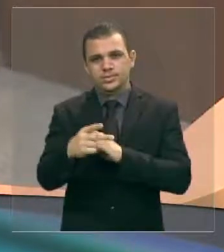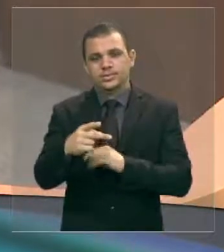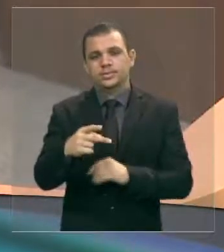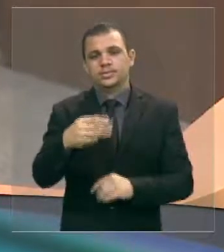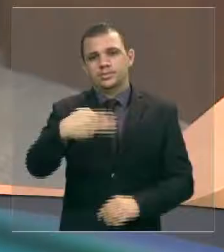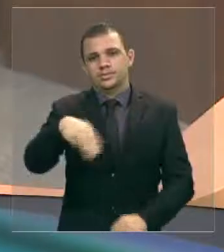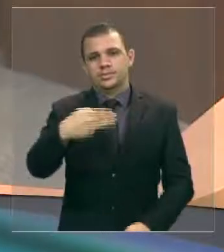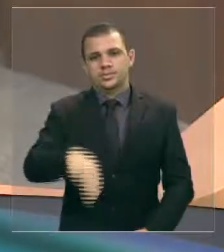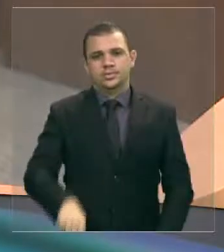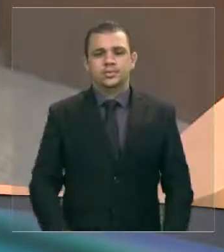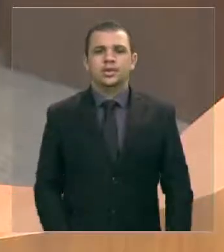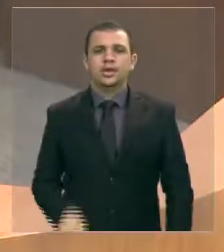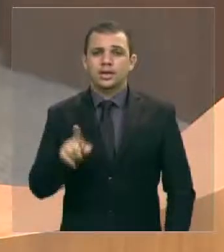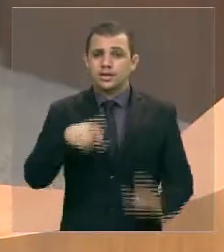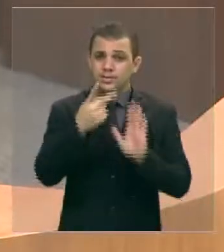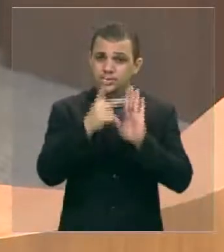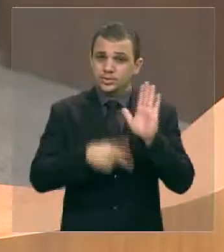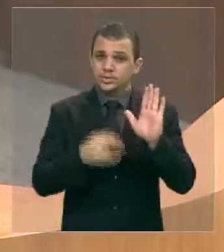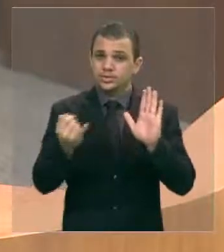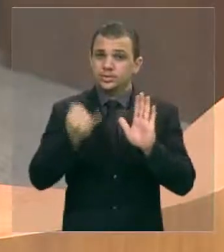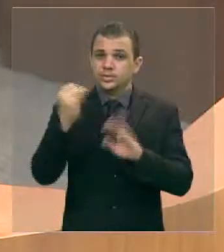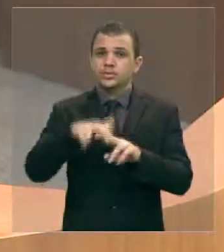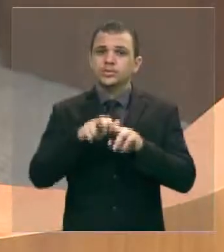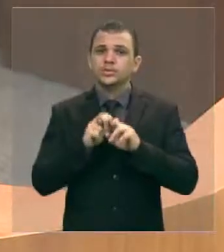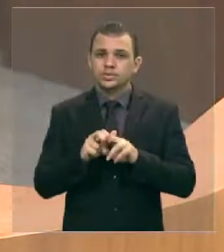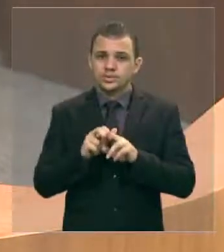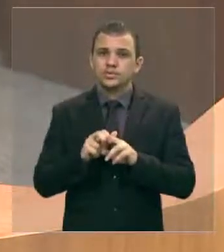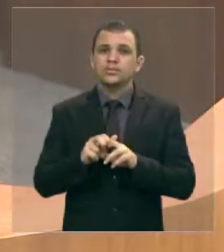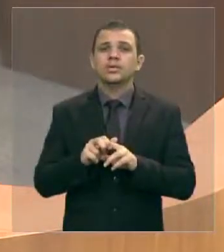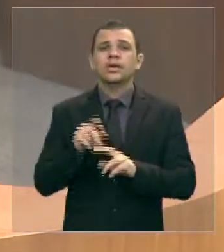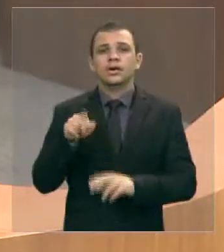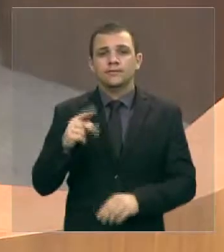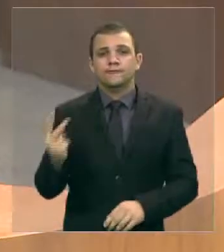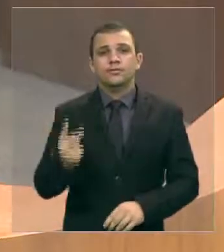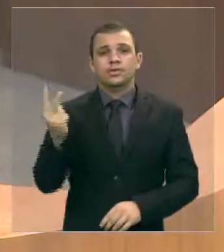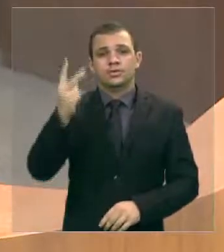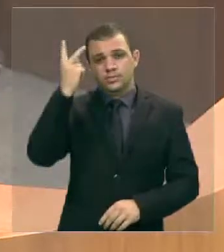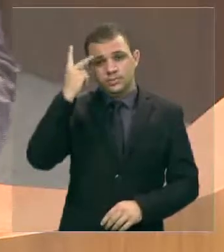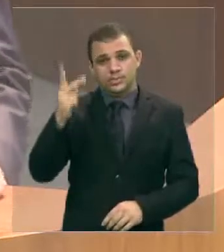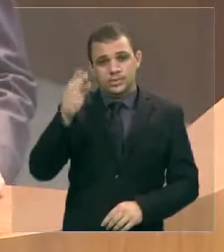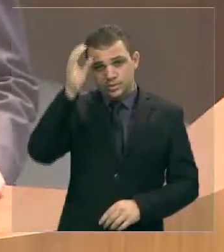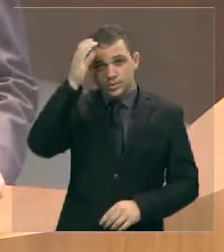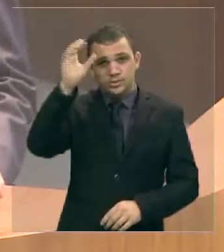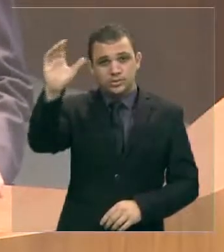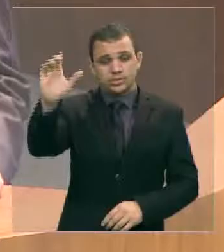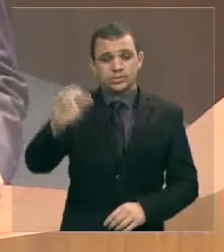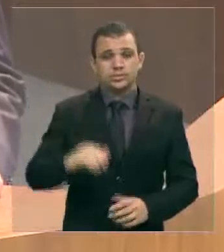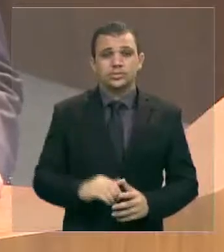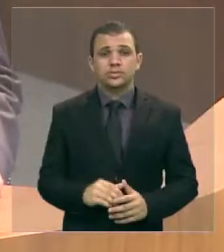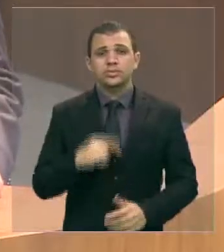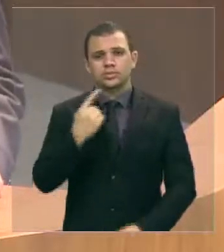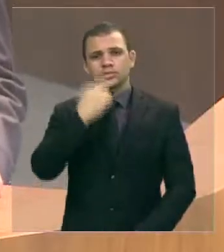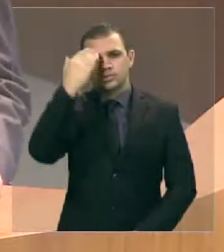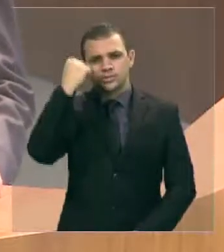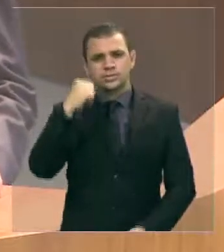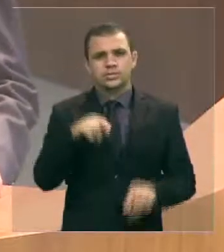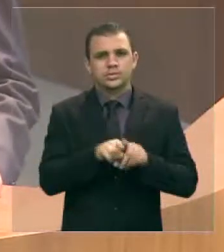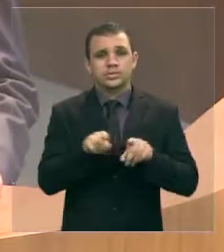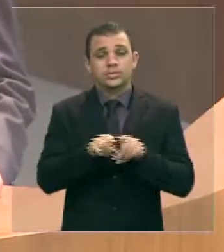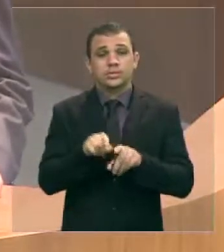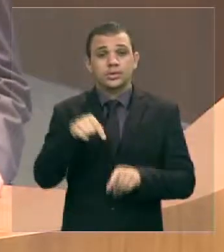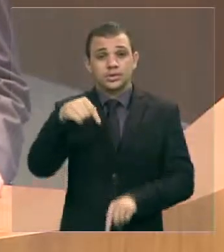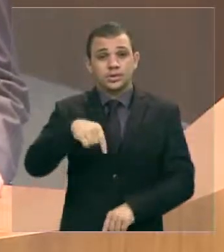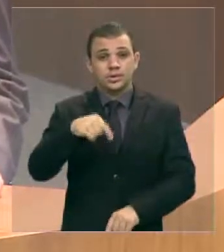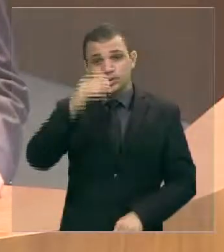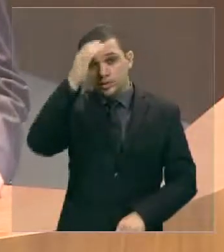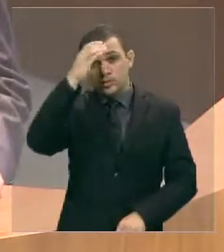extremamente importante porque valoriza a nossa cultura e a cultura, sobretudo para nós aqui em São